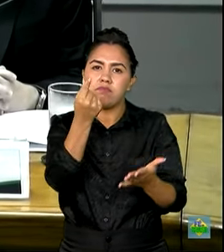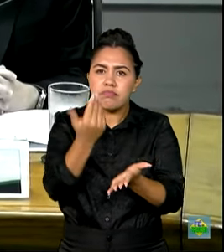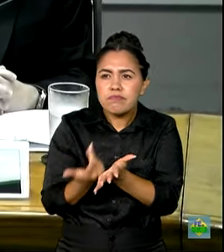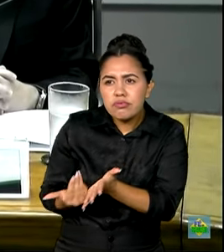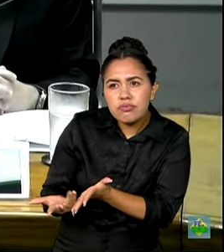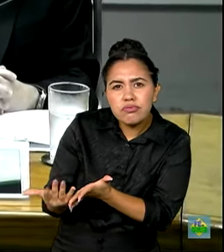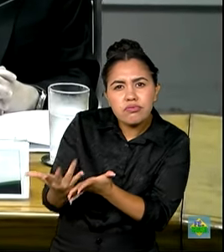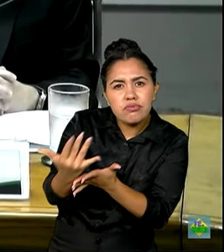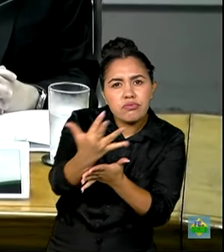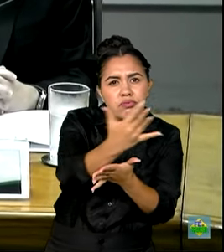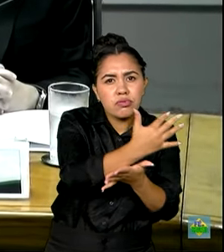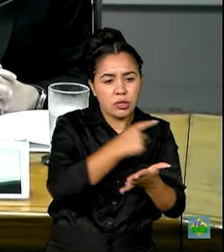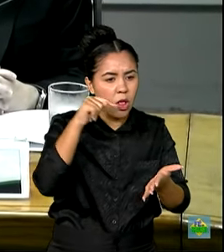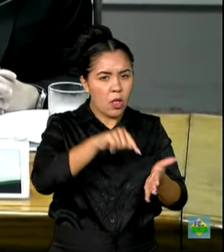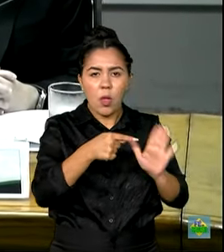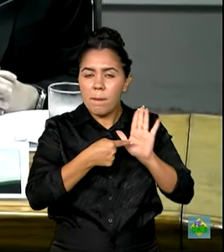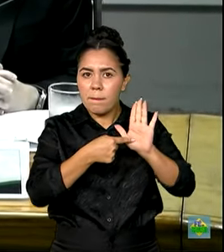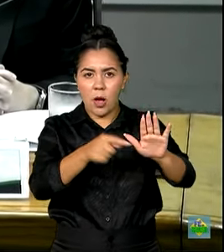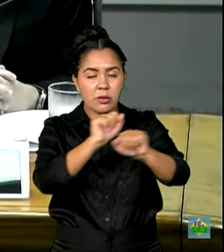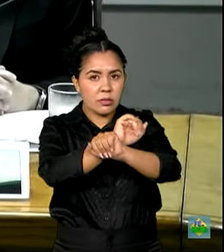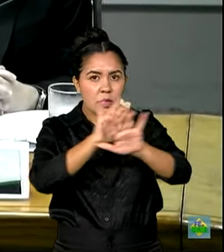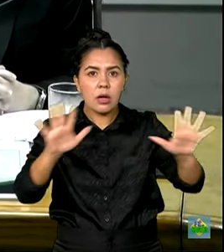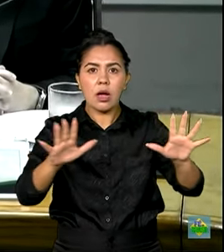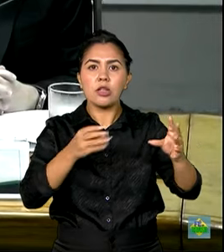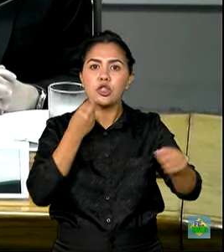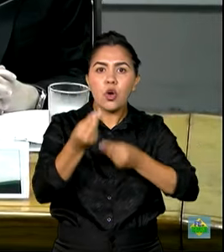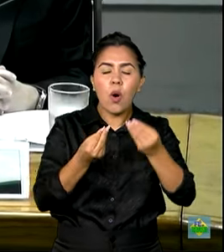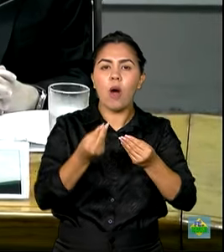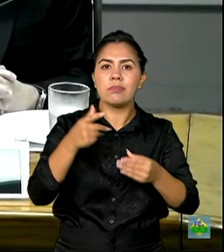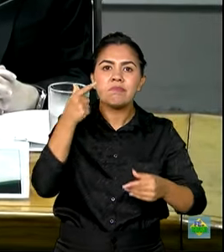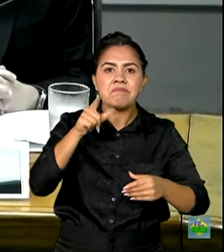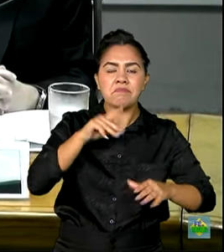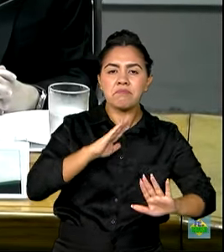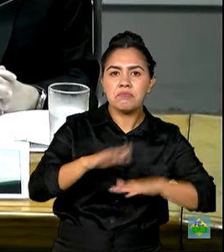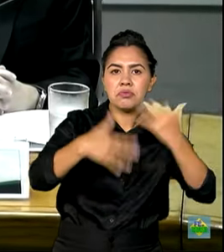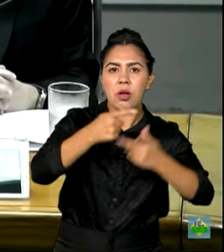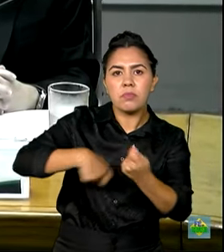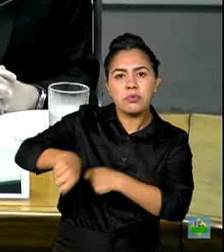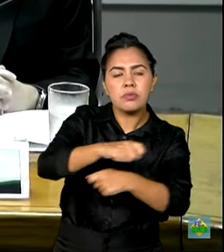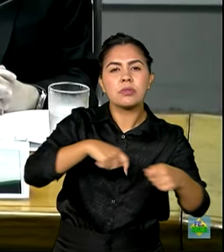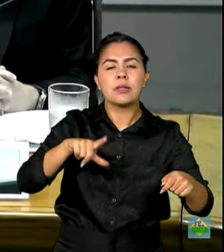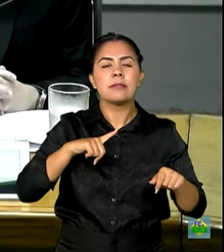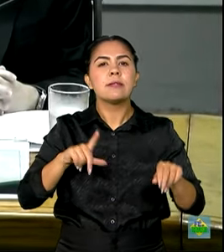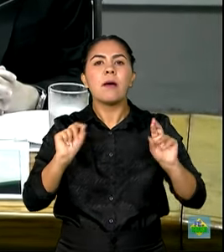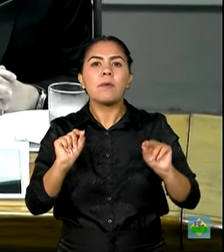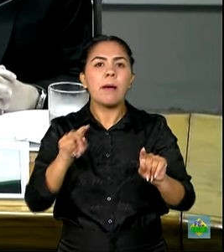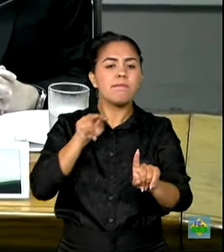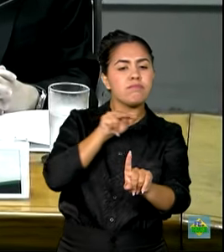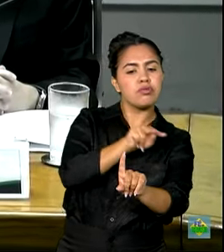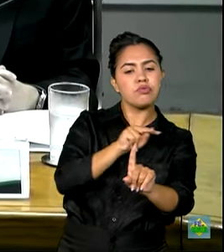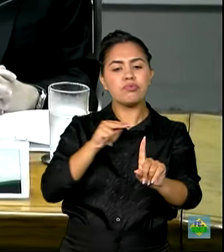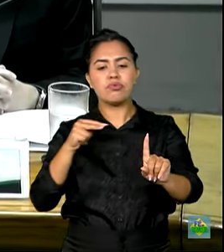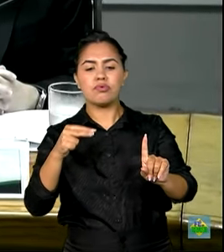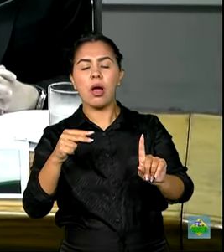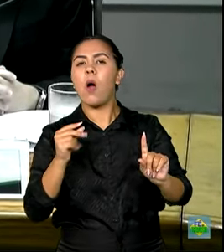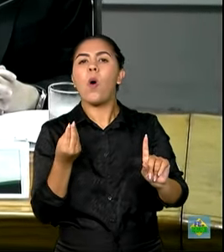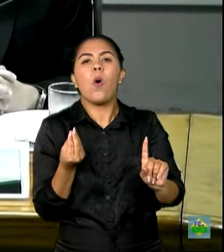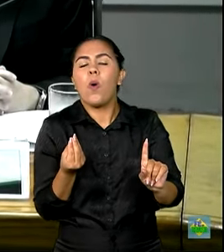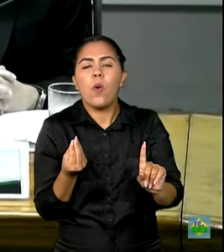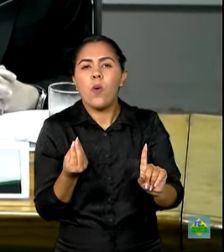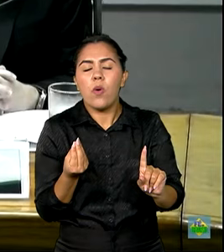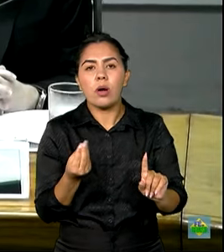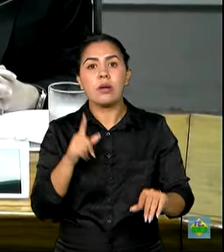tem um reflexo direto do desempenho da atividade econômica, as perspectivas são nesse sentido, de que